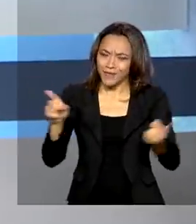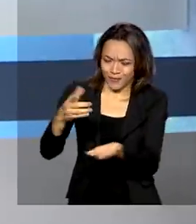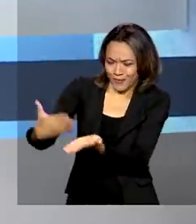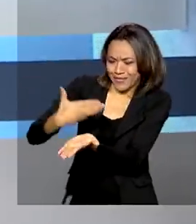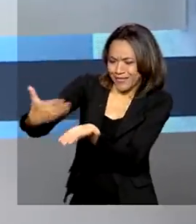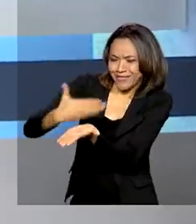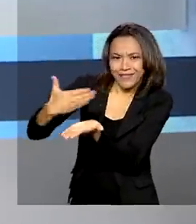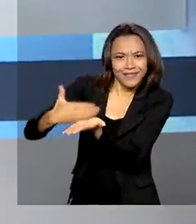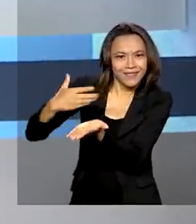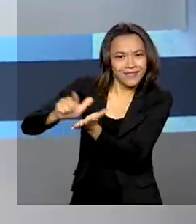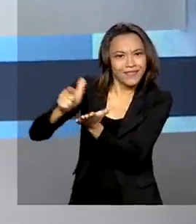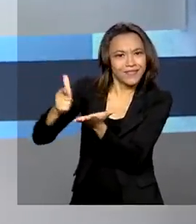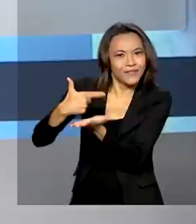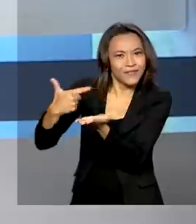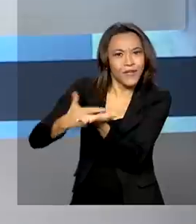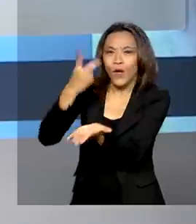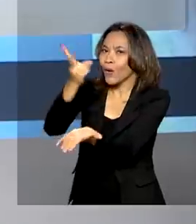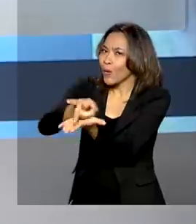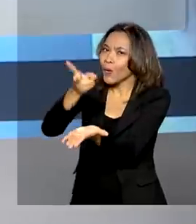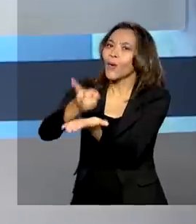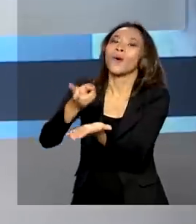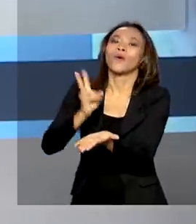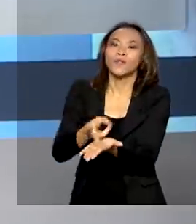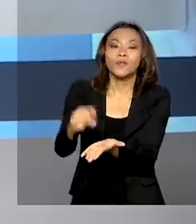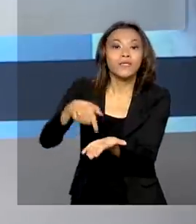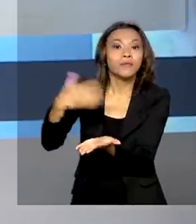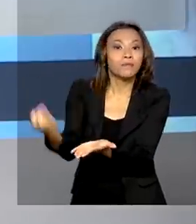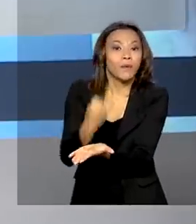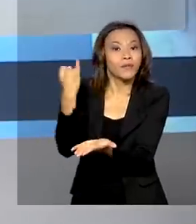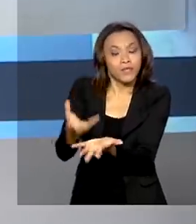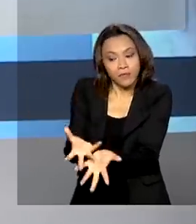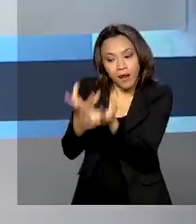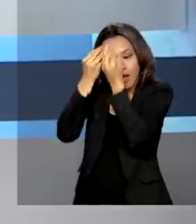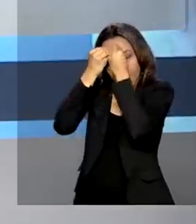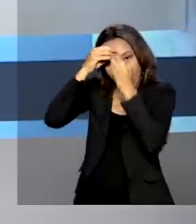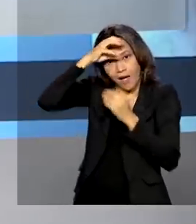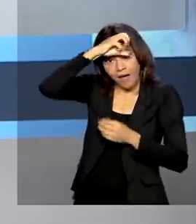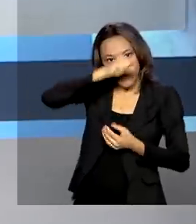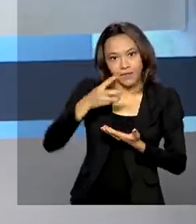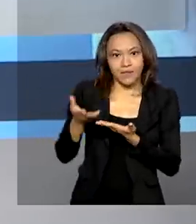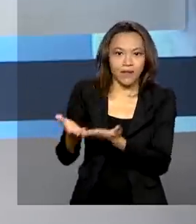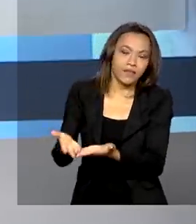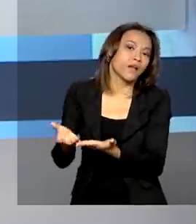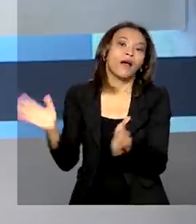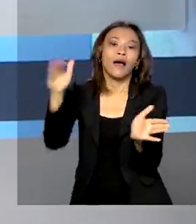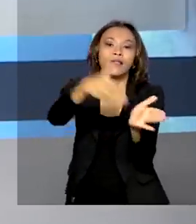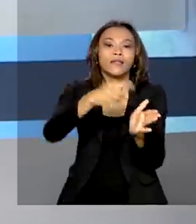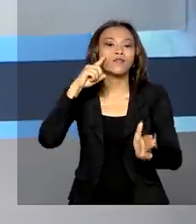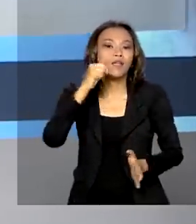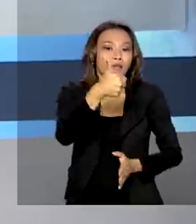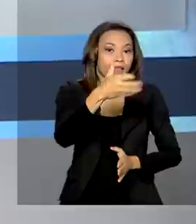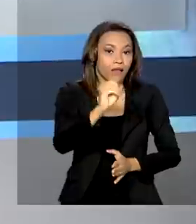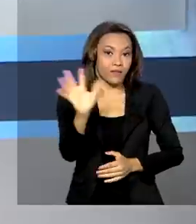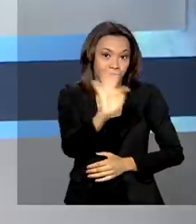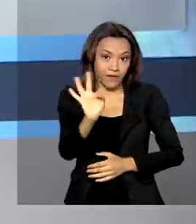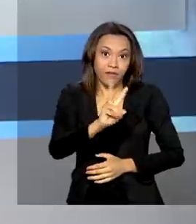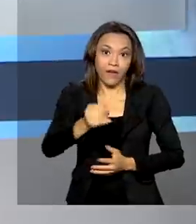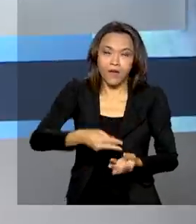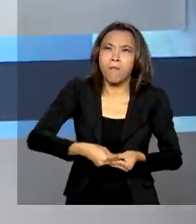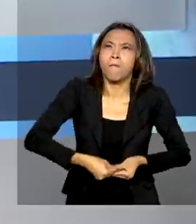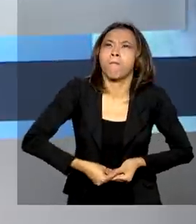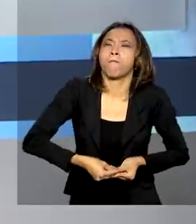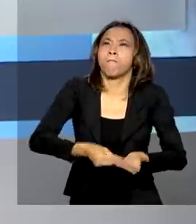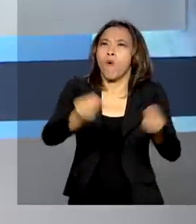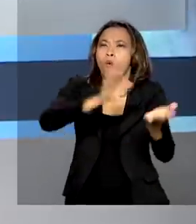didáticos continuam sendo importantes no processo de aprendizagem. Até 10 de fevereiro, eles vão ser distribuídos nas